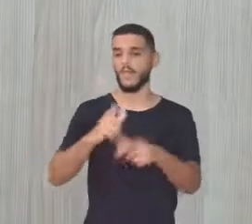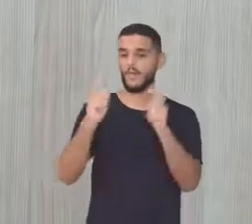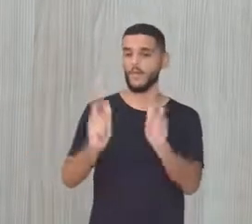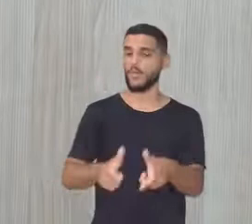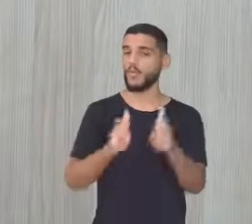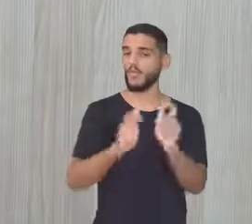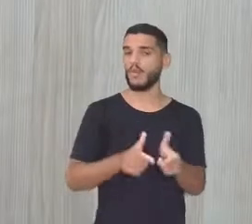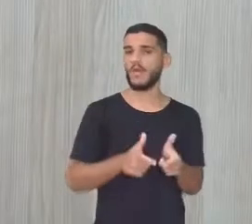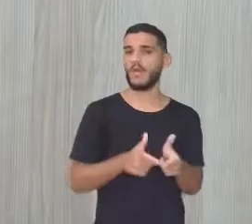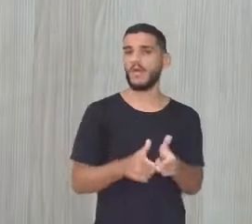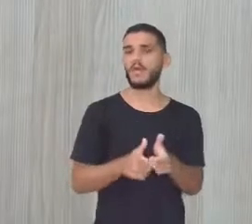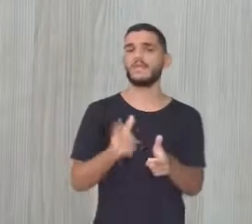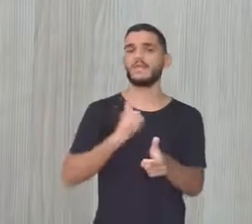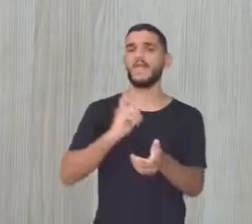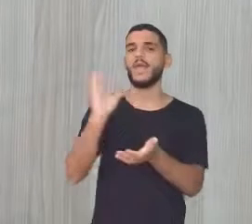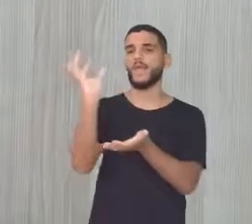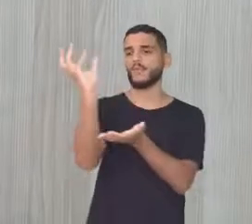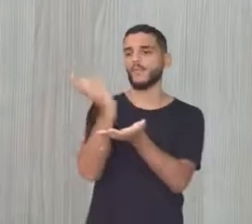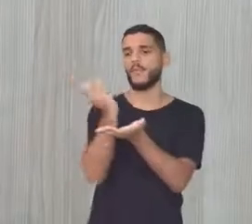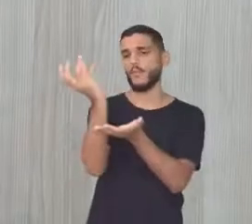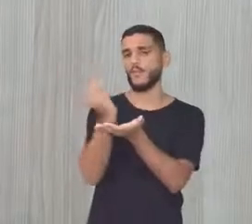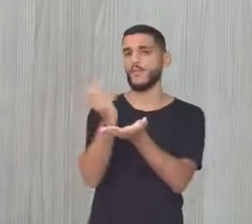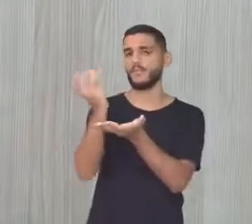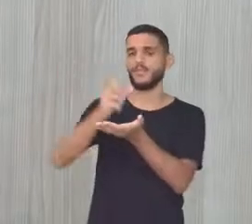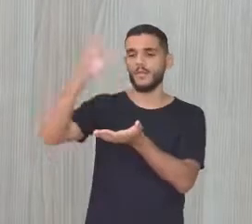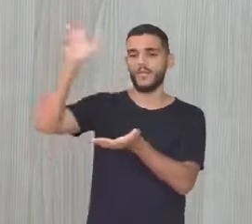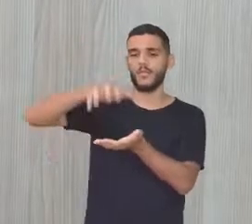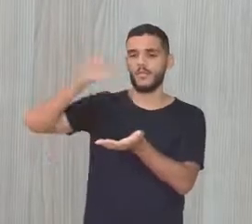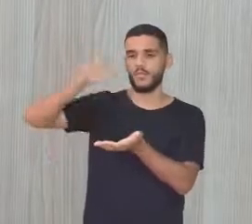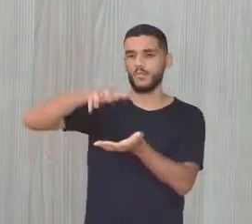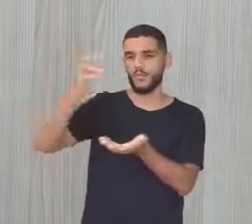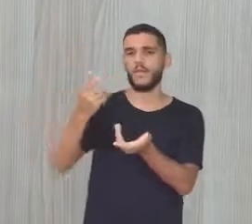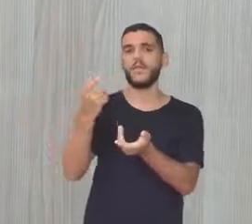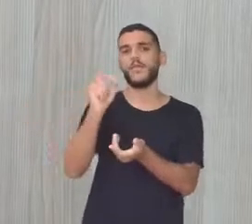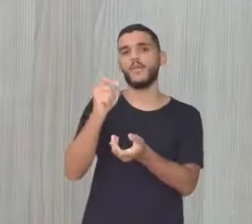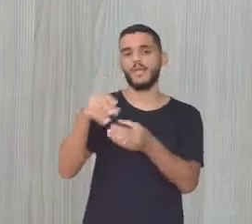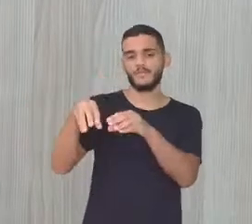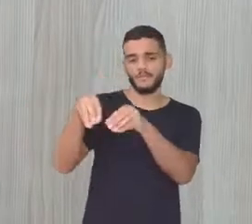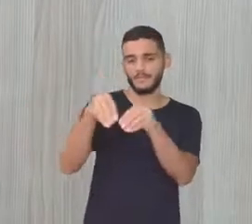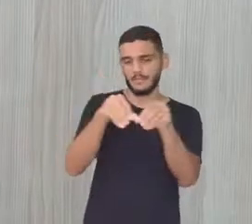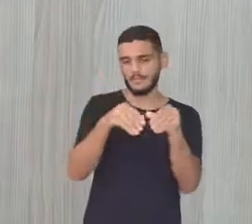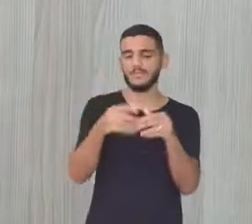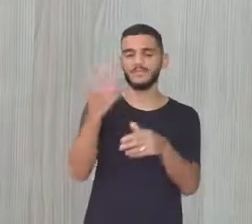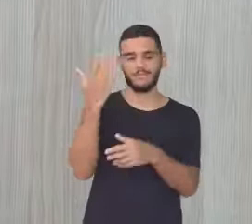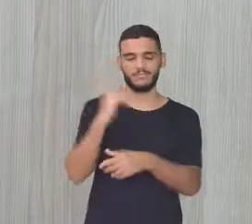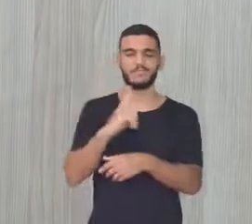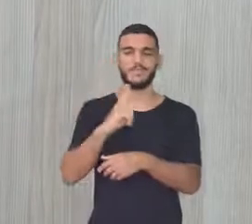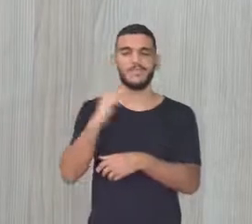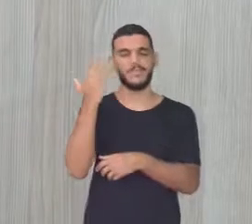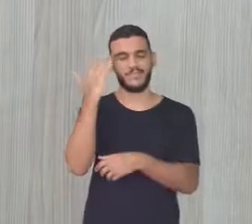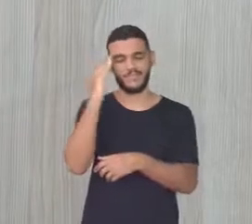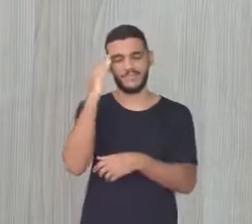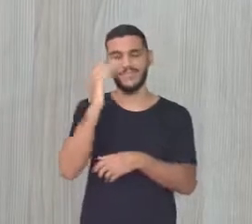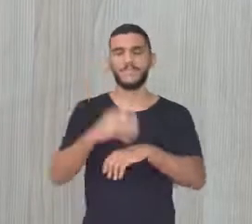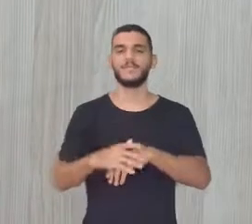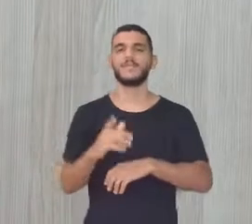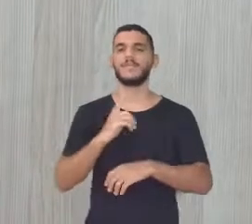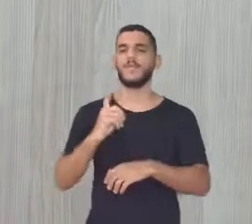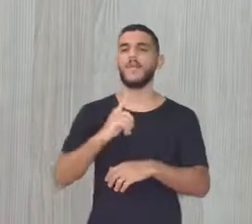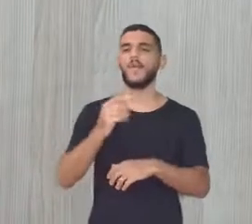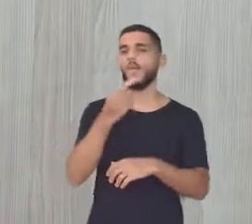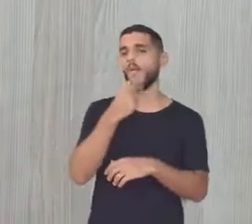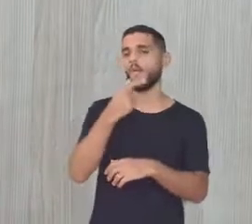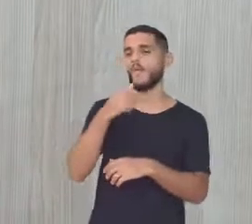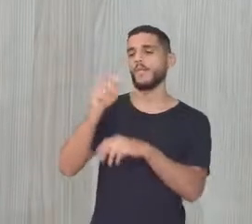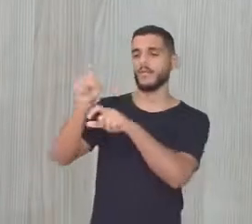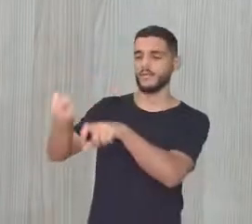pode ter essa captação De água da chuva E poder irrigar As plantações Então existe até lá Alguns agricultores